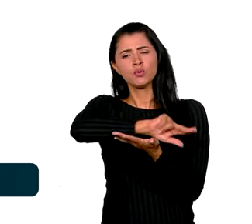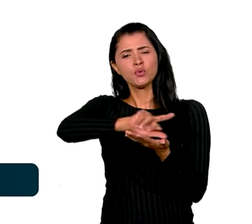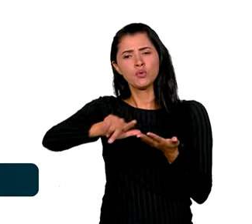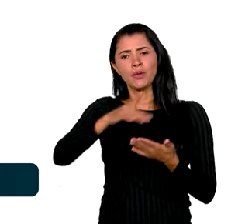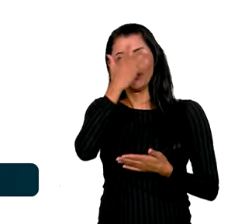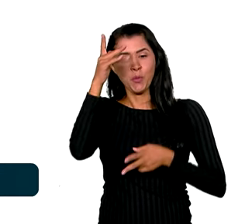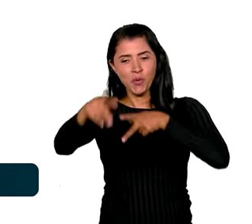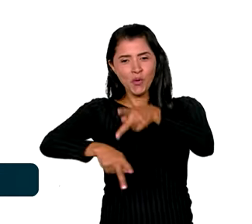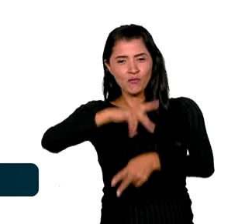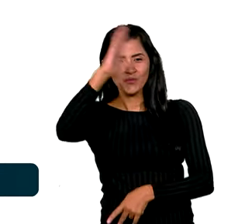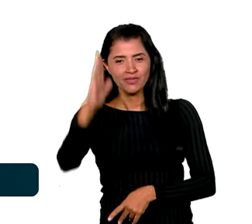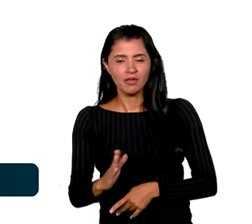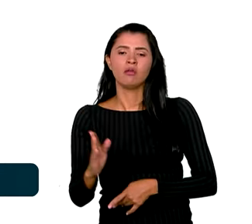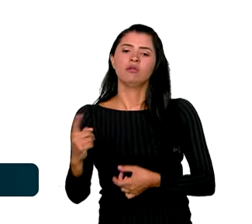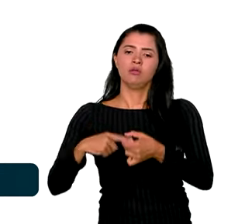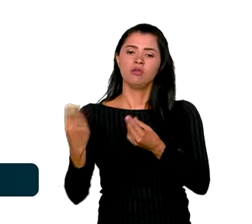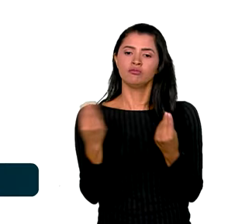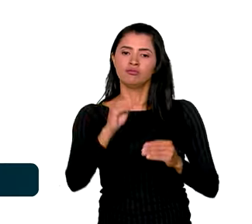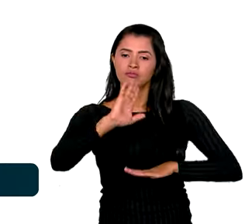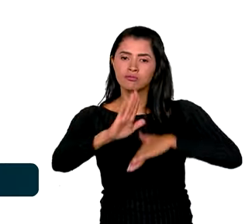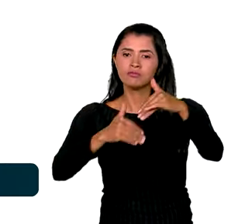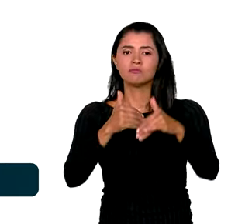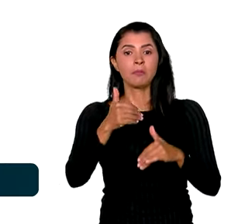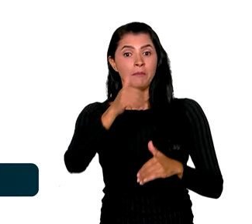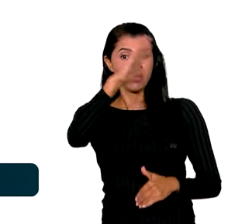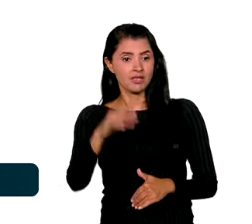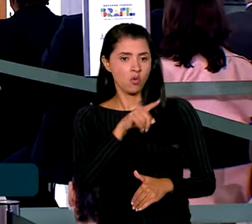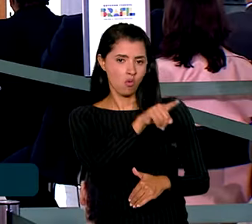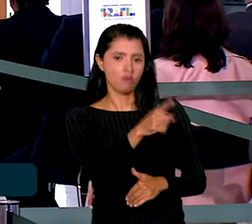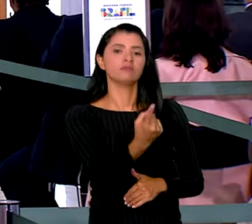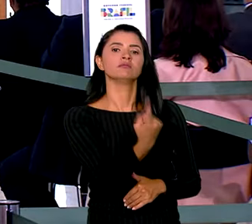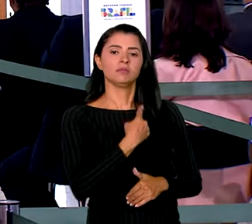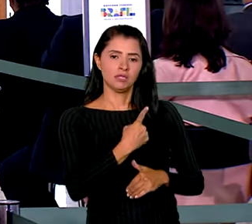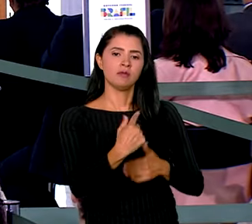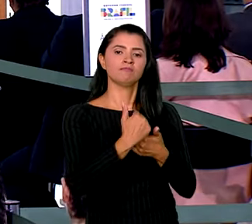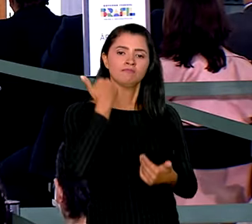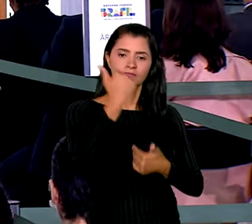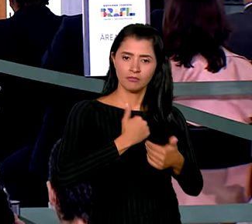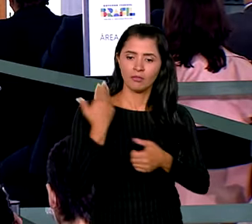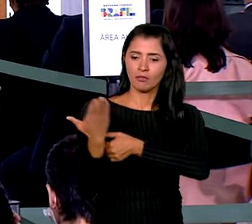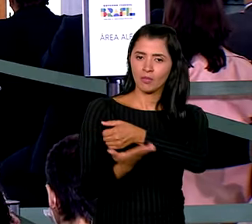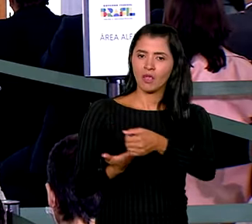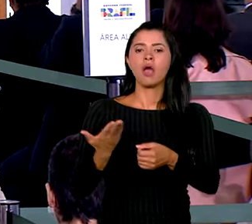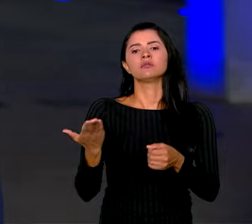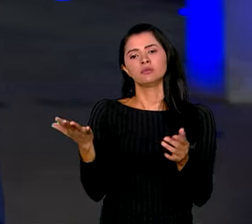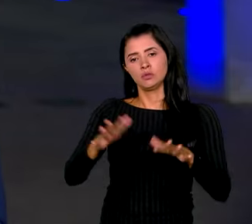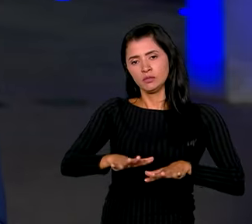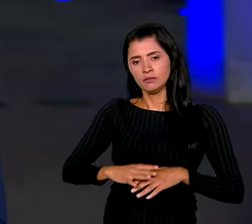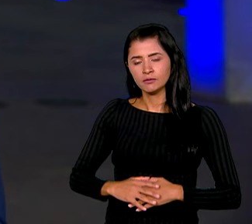gente e reconstruir o Brasil, como o senhor nos determinou, sob bases fundamentalmente inclusivas.